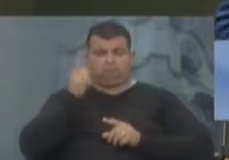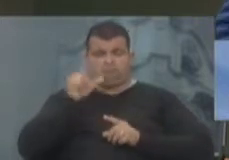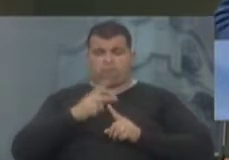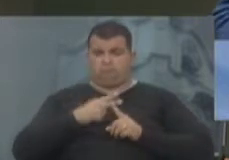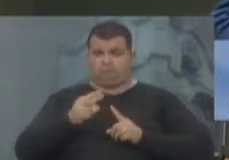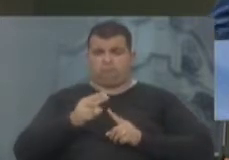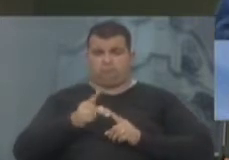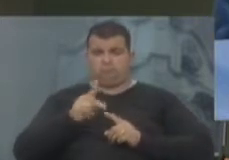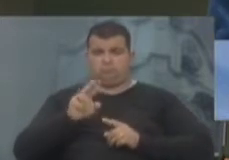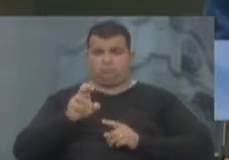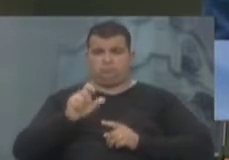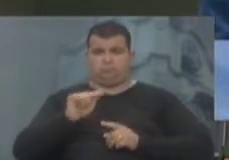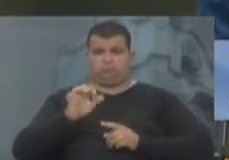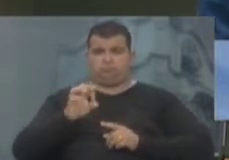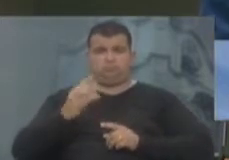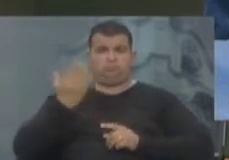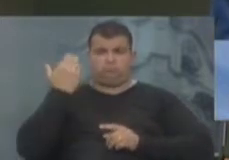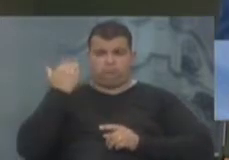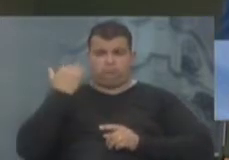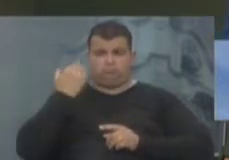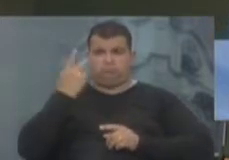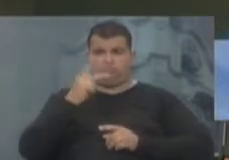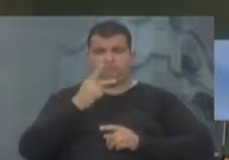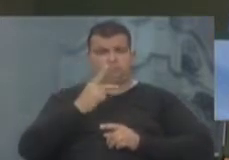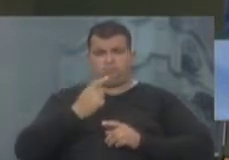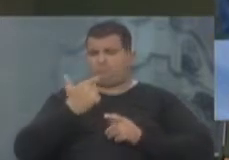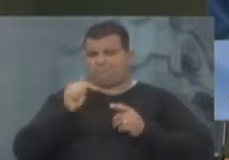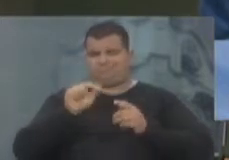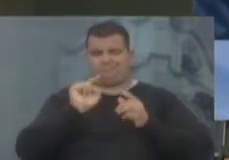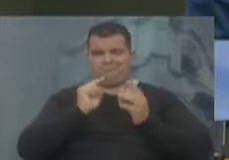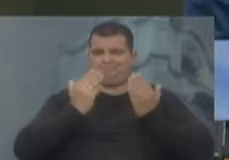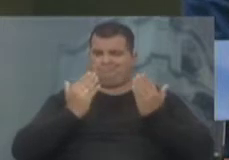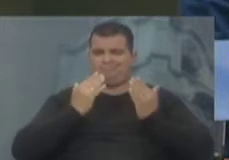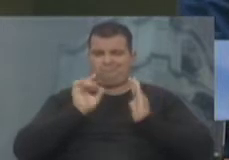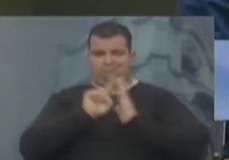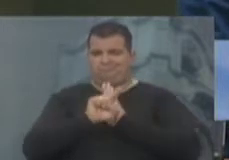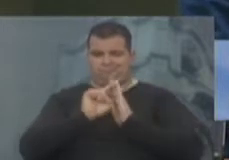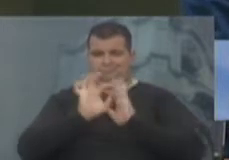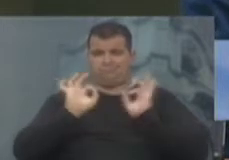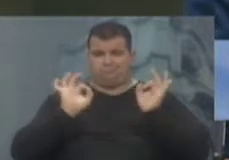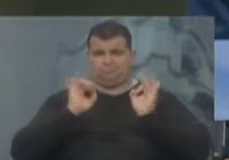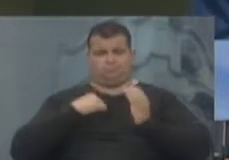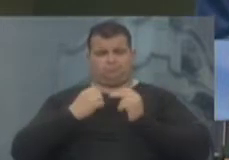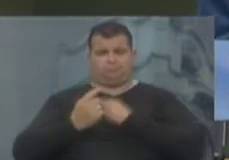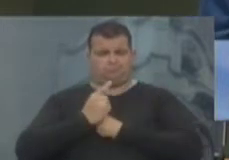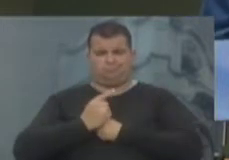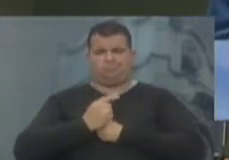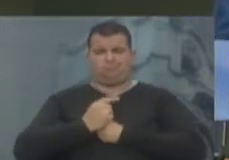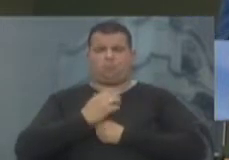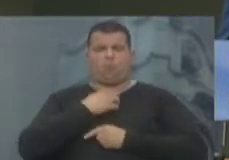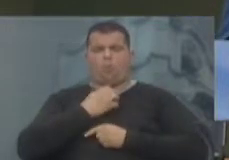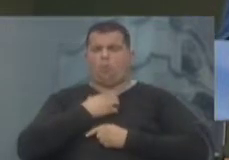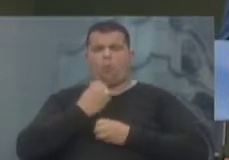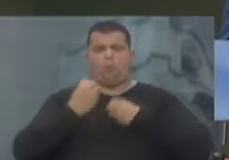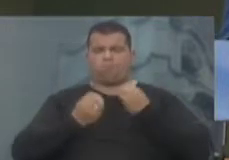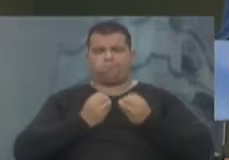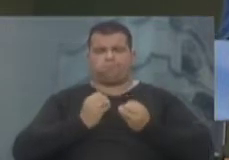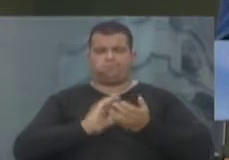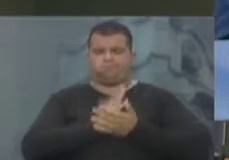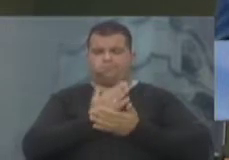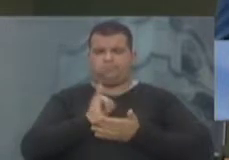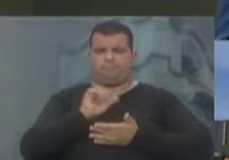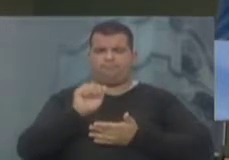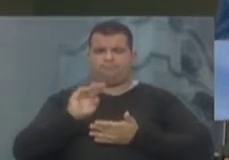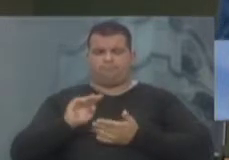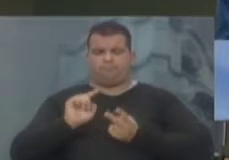pregão, igual a esse no passado, aí ele não questionou. Então me estranha muito o comportamento do IAB e da